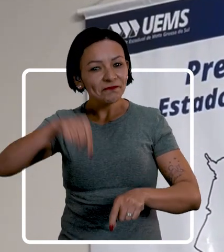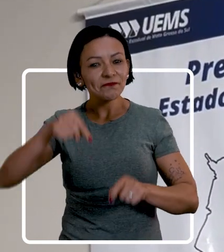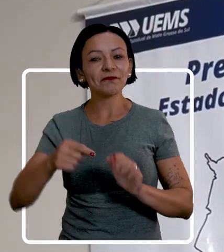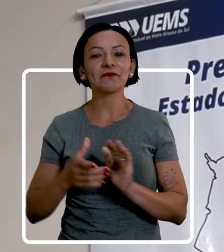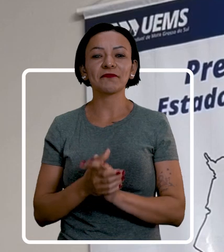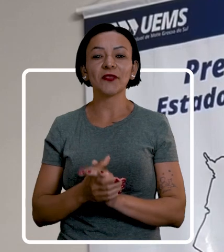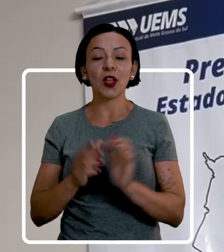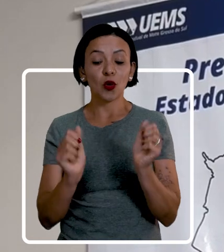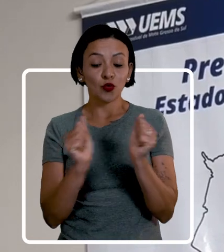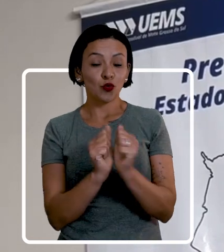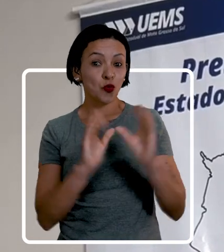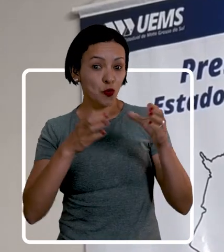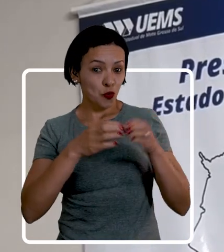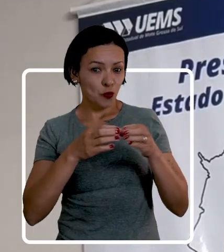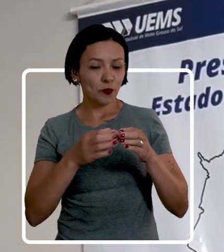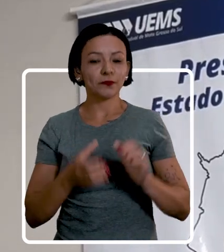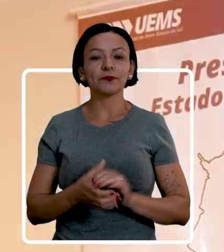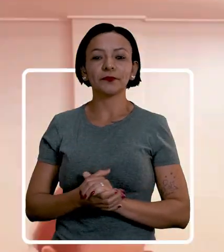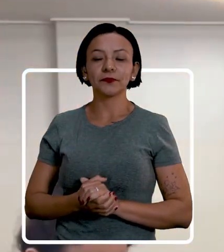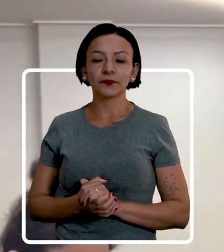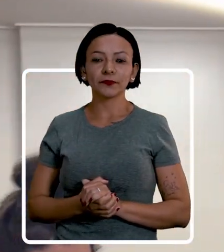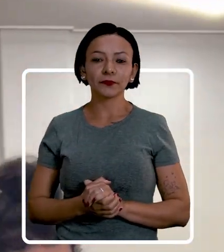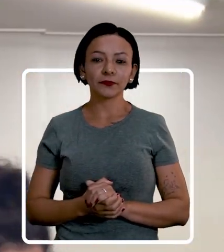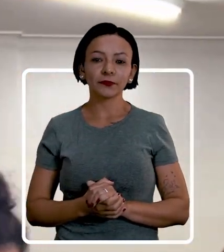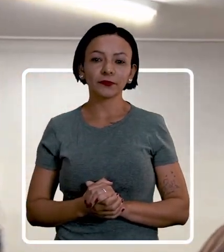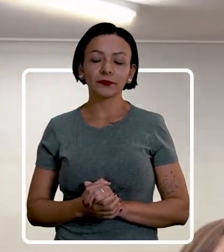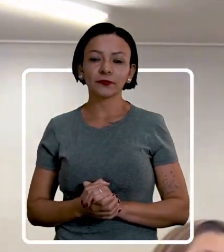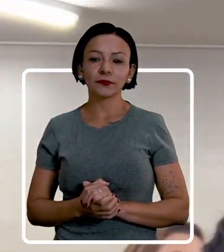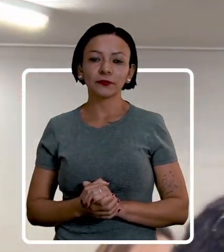parceria aqui dos colegas que estão conosco.